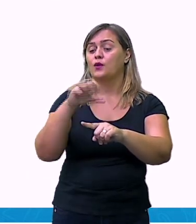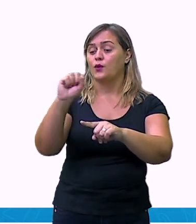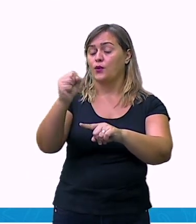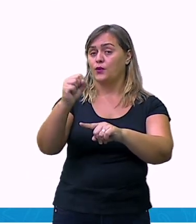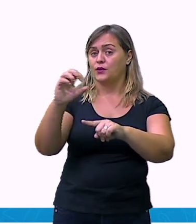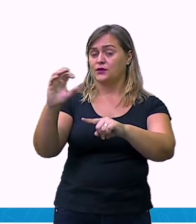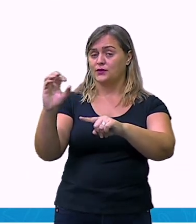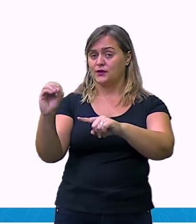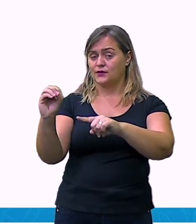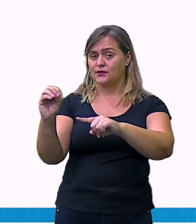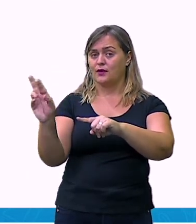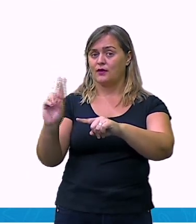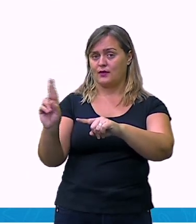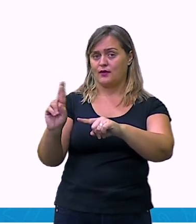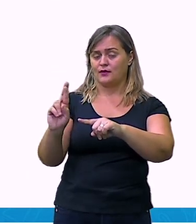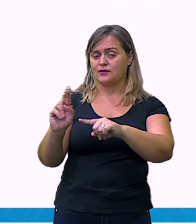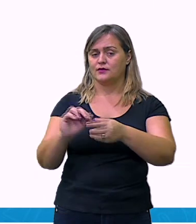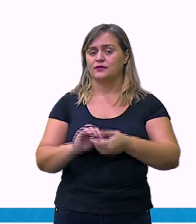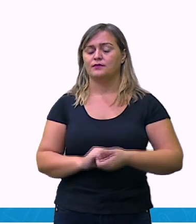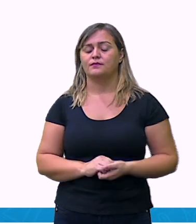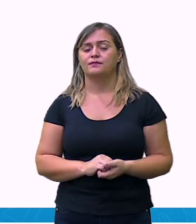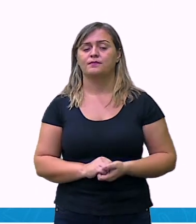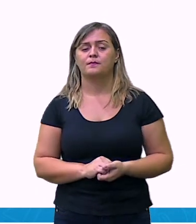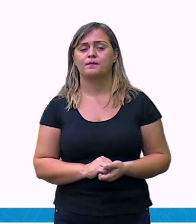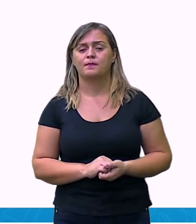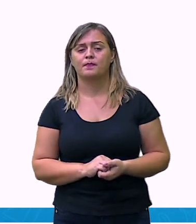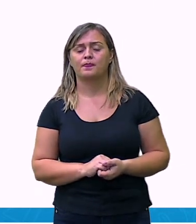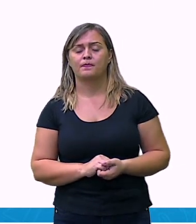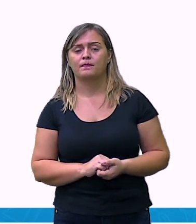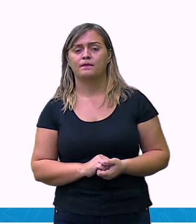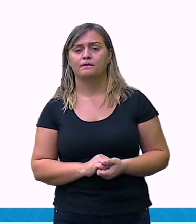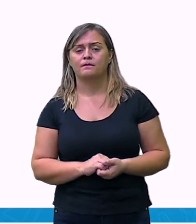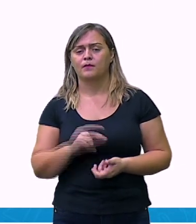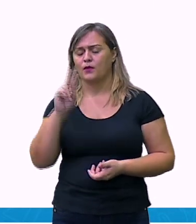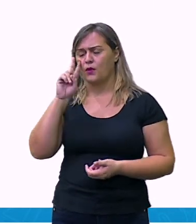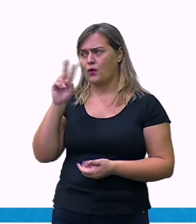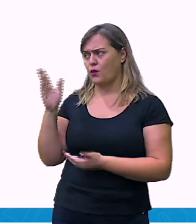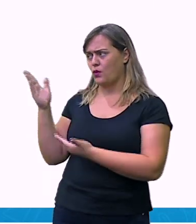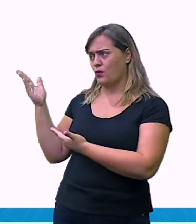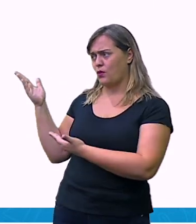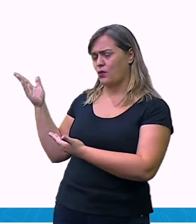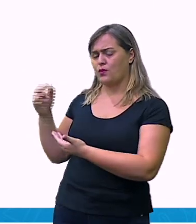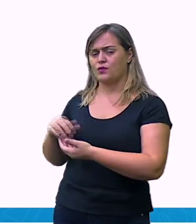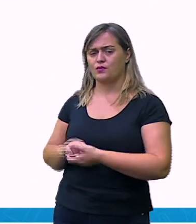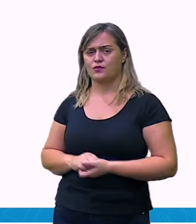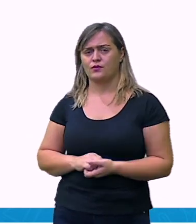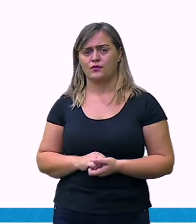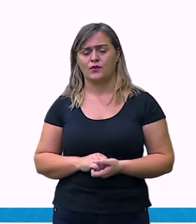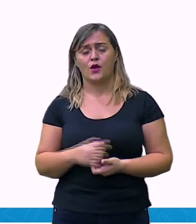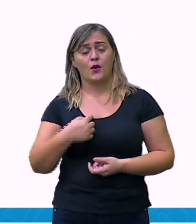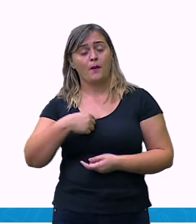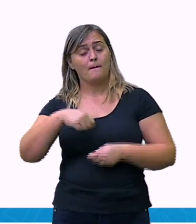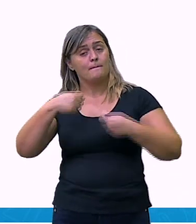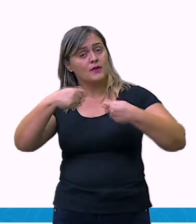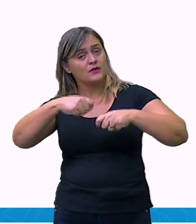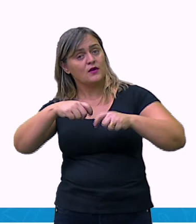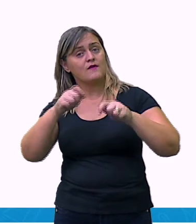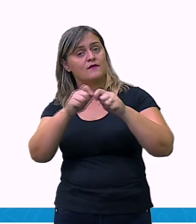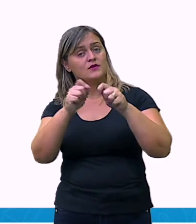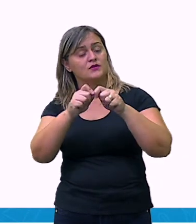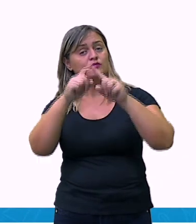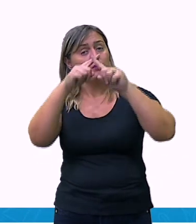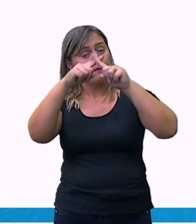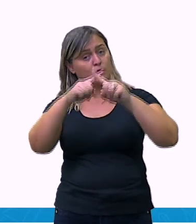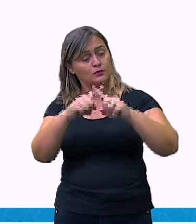centésimos vezes oitenta. Eu vou precisar fazer uma multiplicação aqui agora com essa